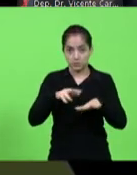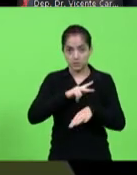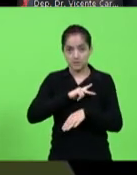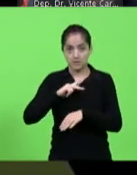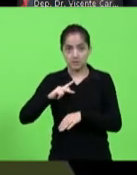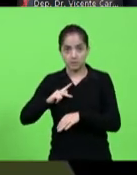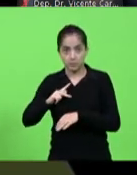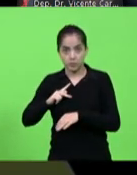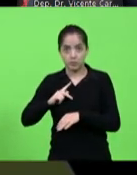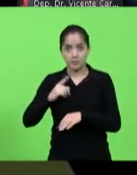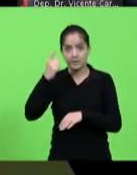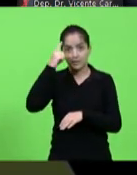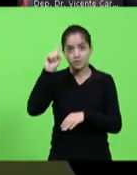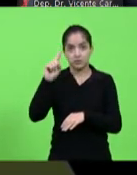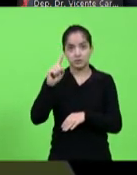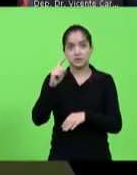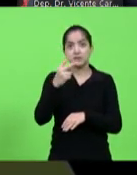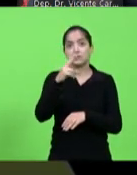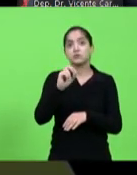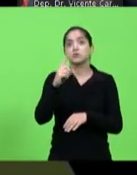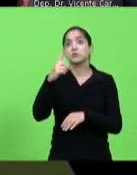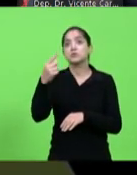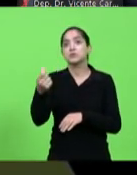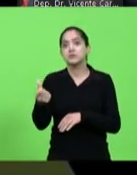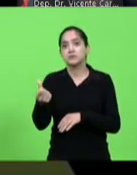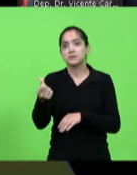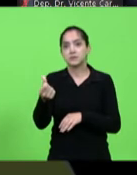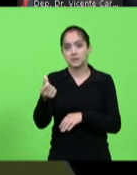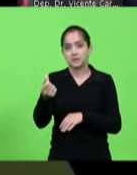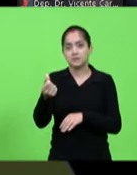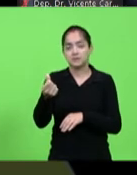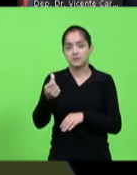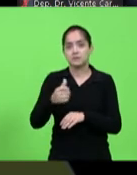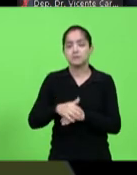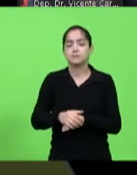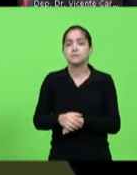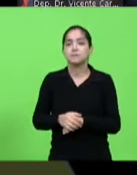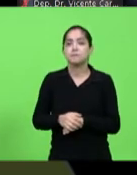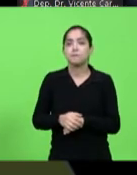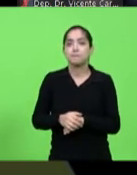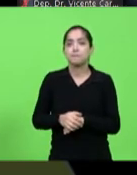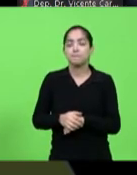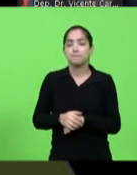em 2016, da assistência social.